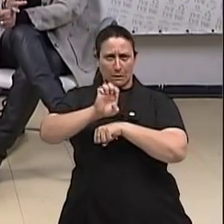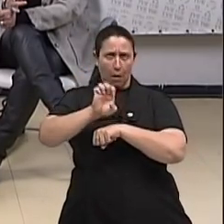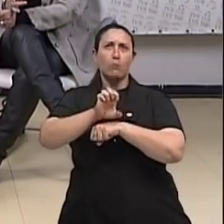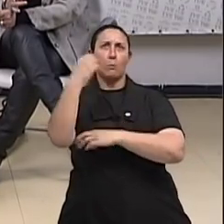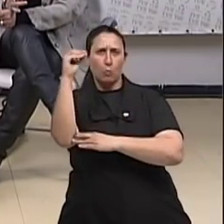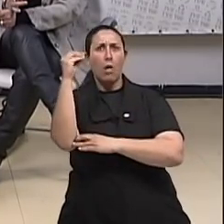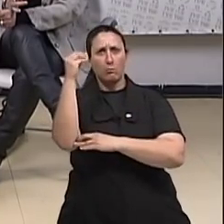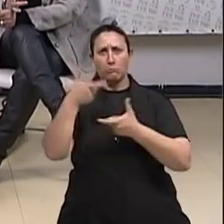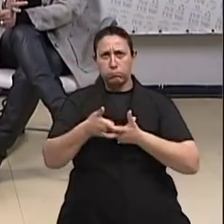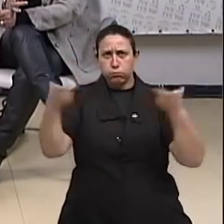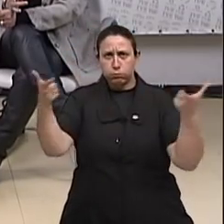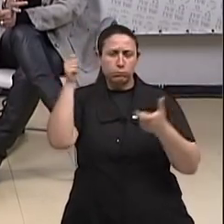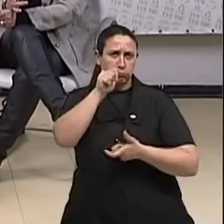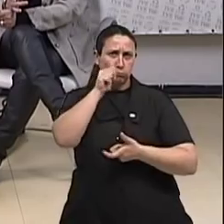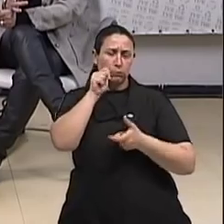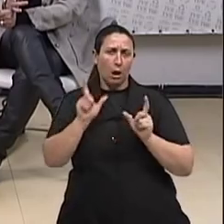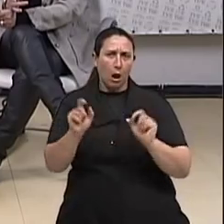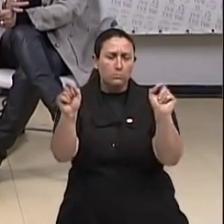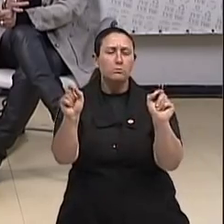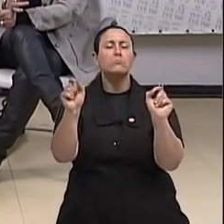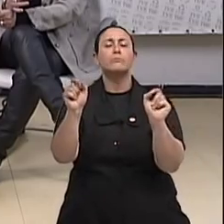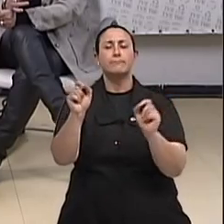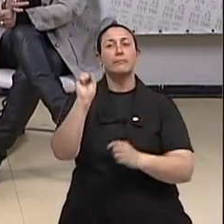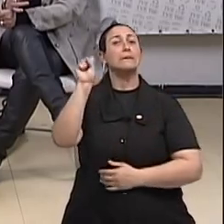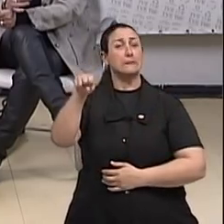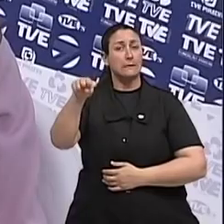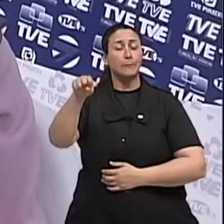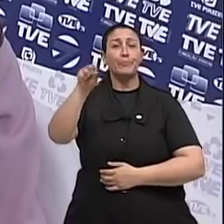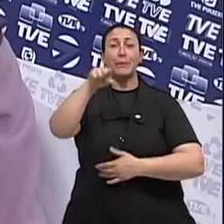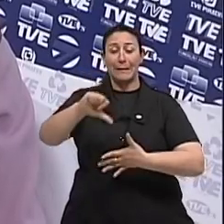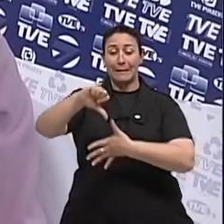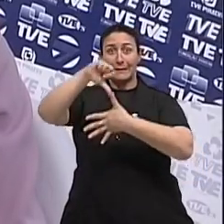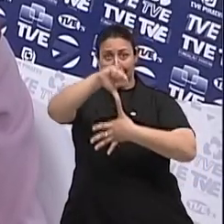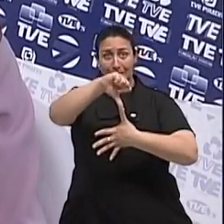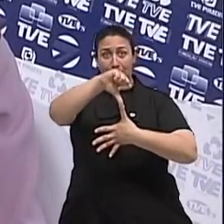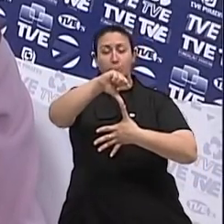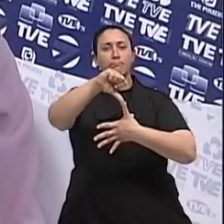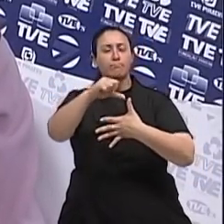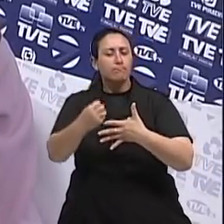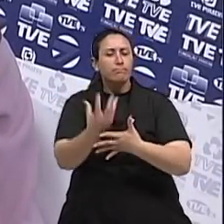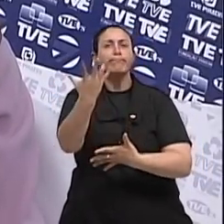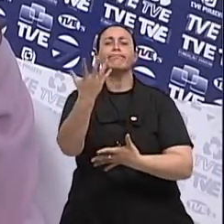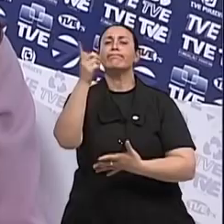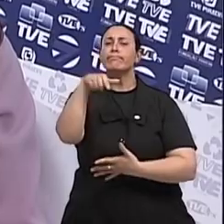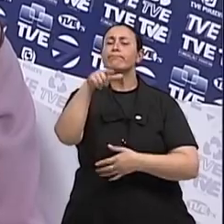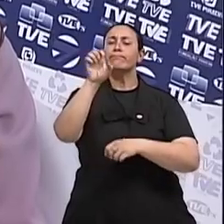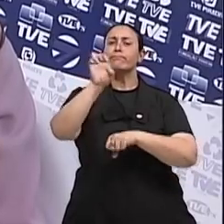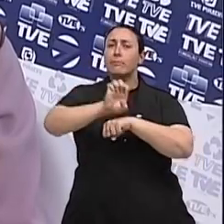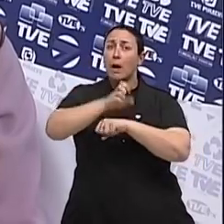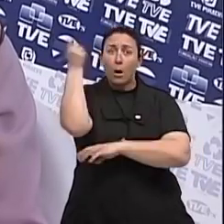significativo, né? É um dos mais altos da América Latina e 5 mil novos casos no Rio Grande do Sul